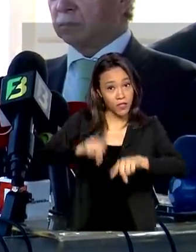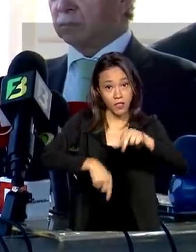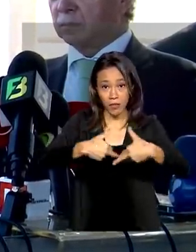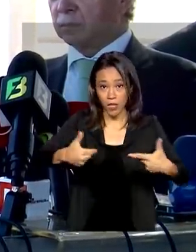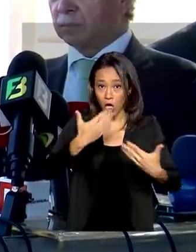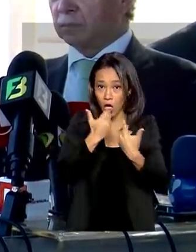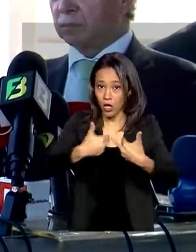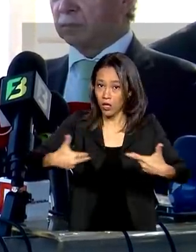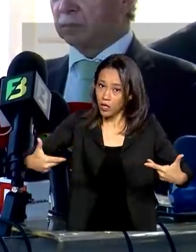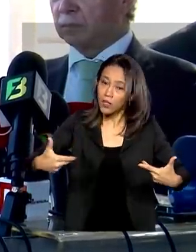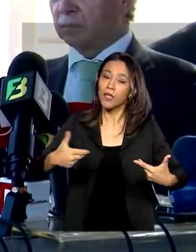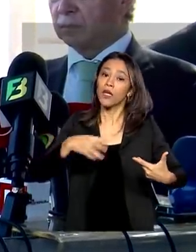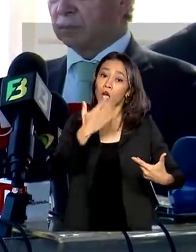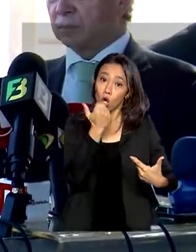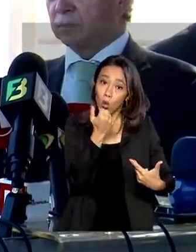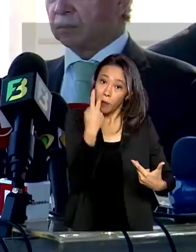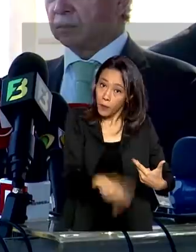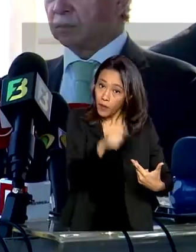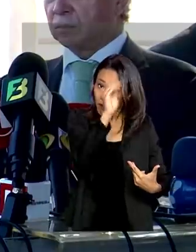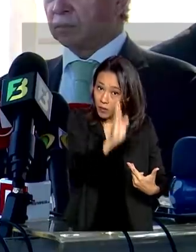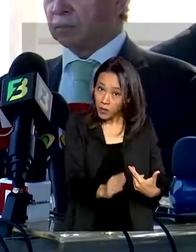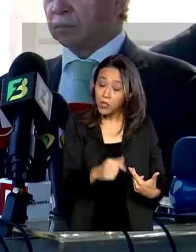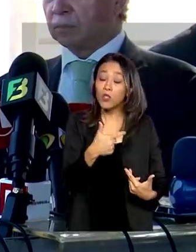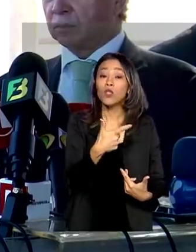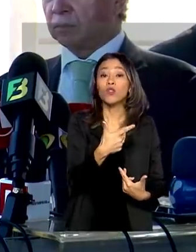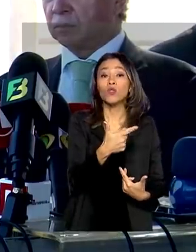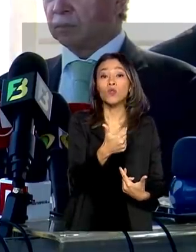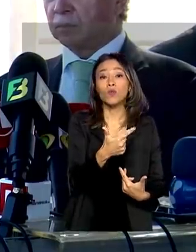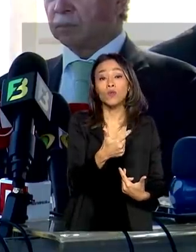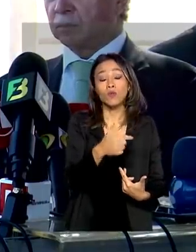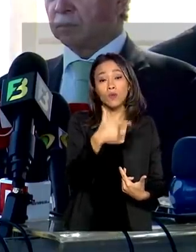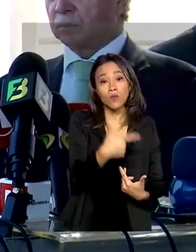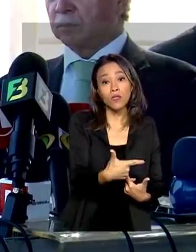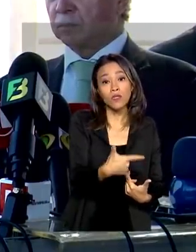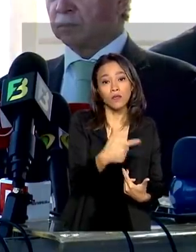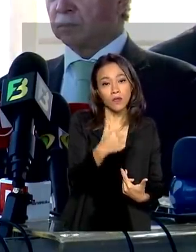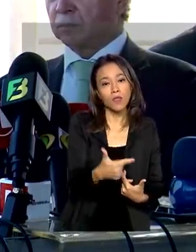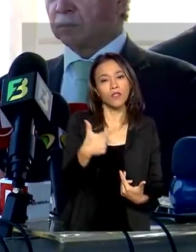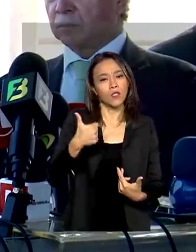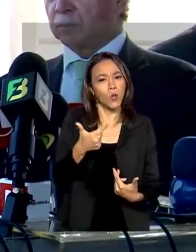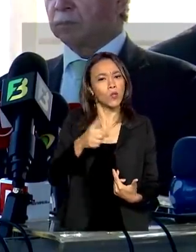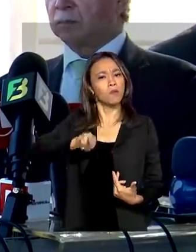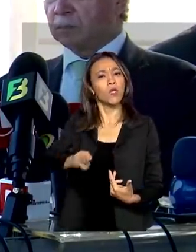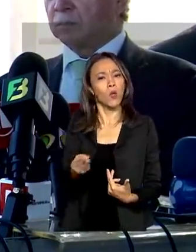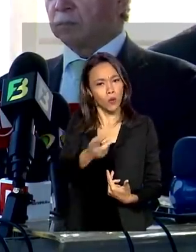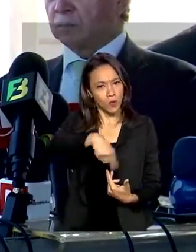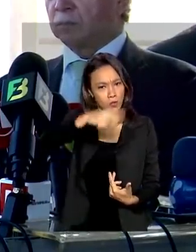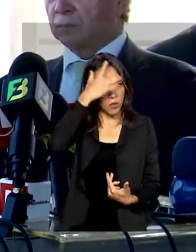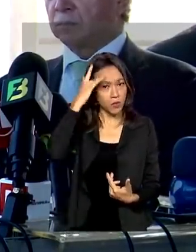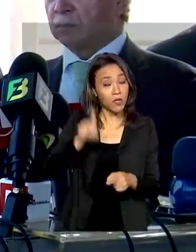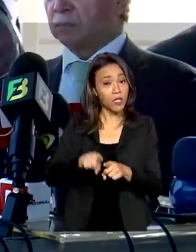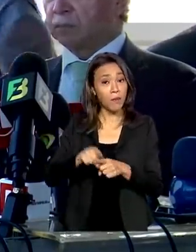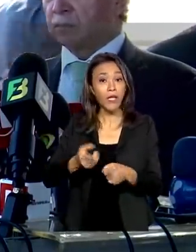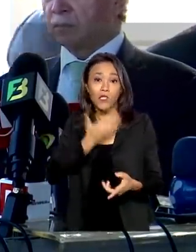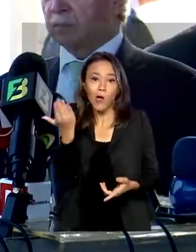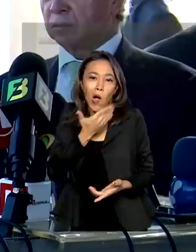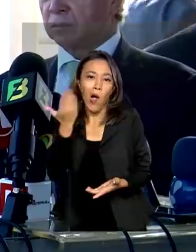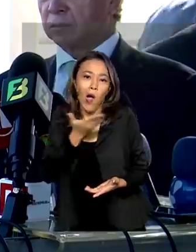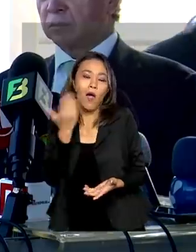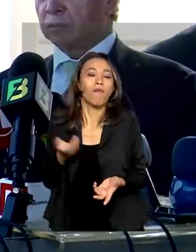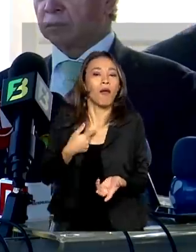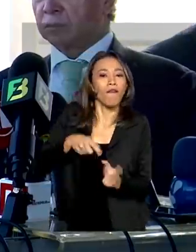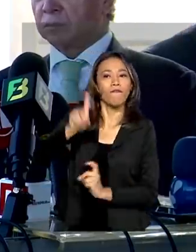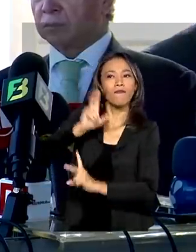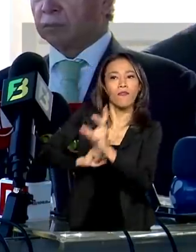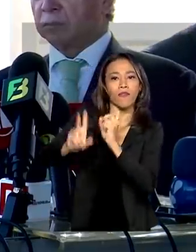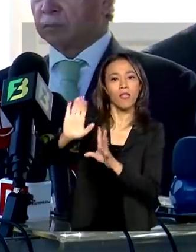agro alimentando o seu povo, 212 milhões de brasileiros e ainda com excedente para ajudar na balança comercial e nos países